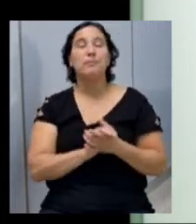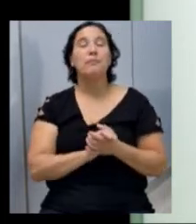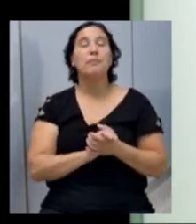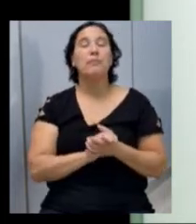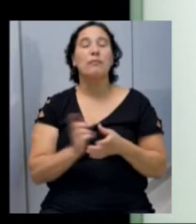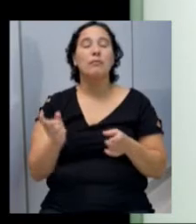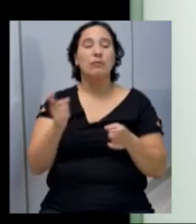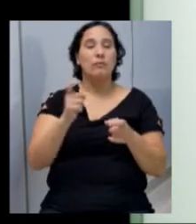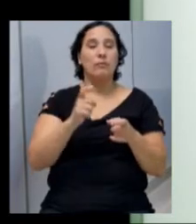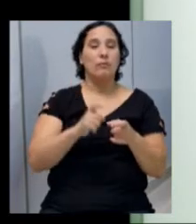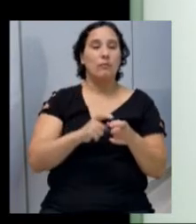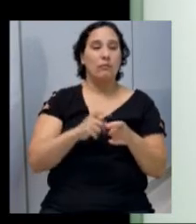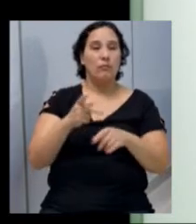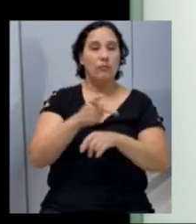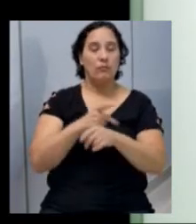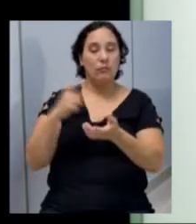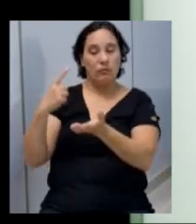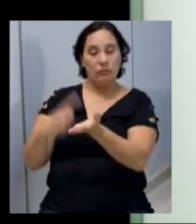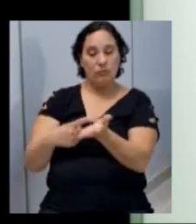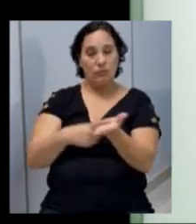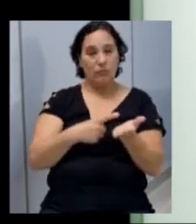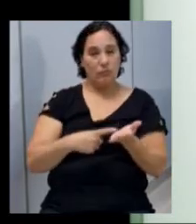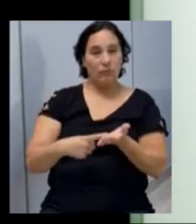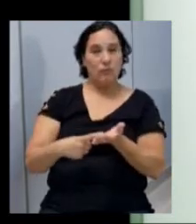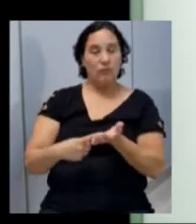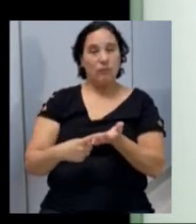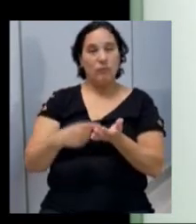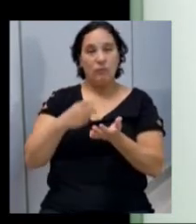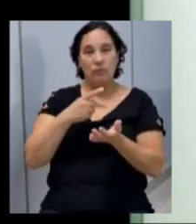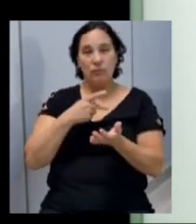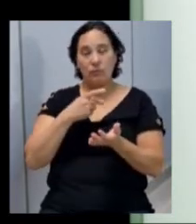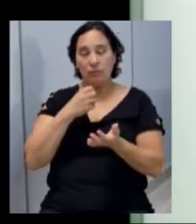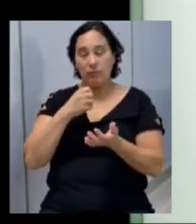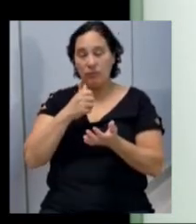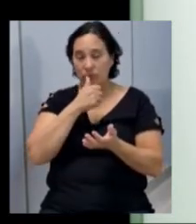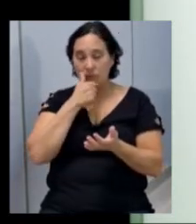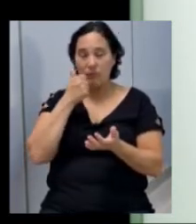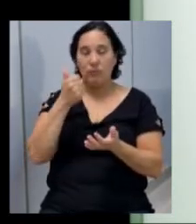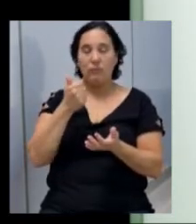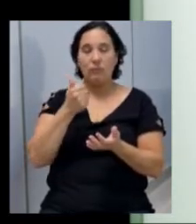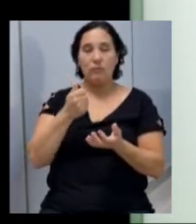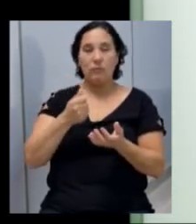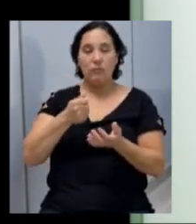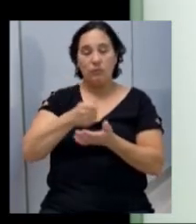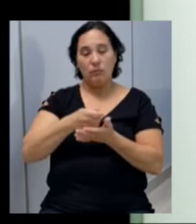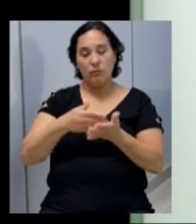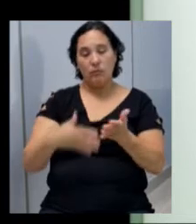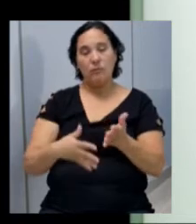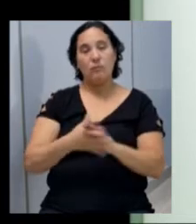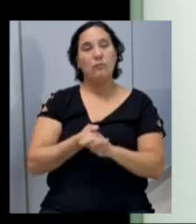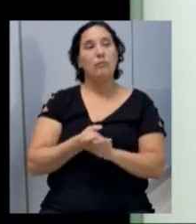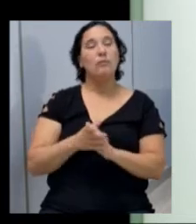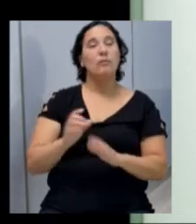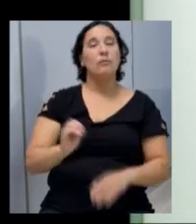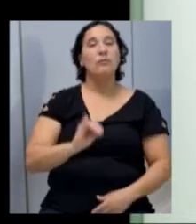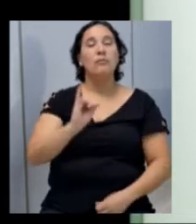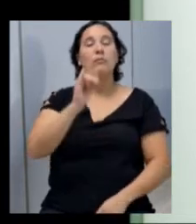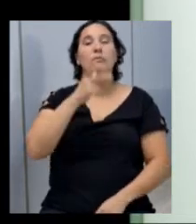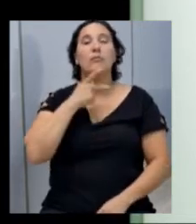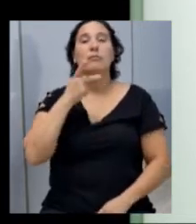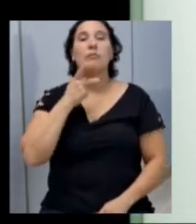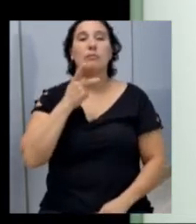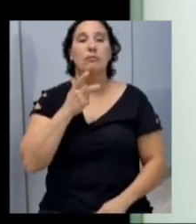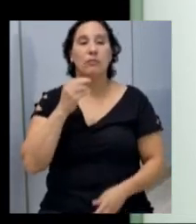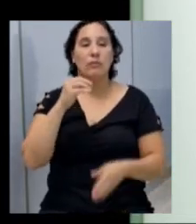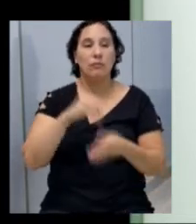contando com a busca de convênios para viabilizar os investimentos. É importante destacar